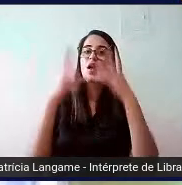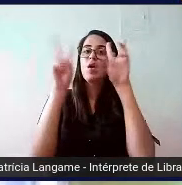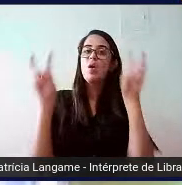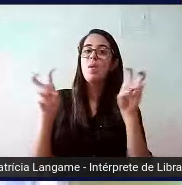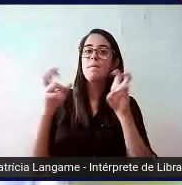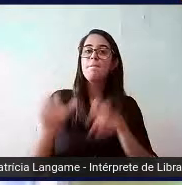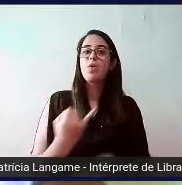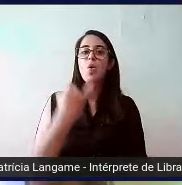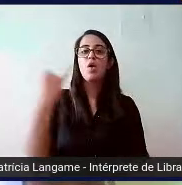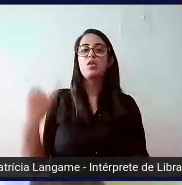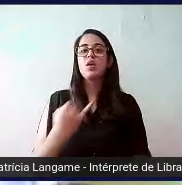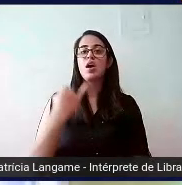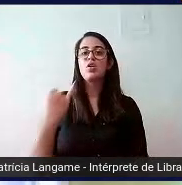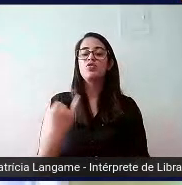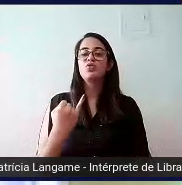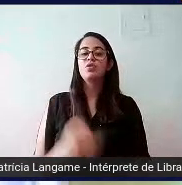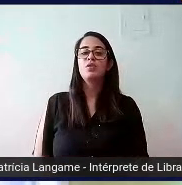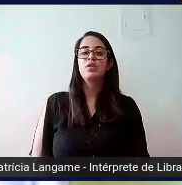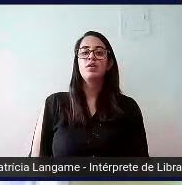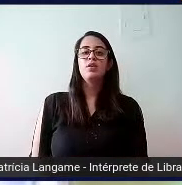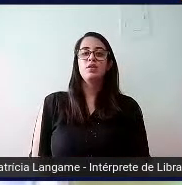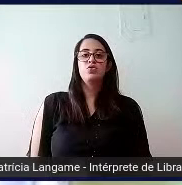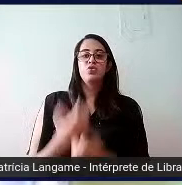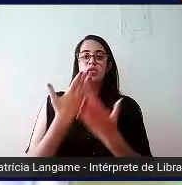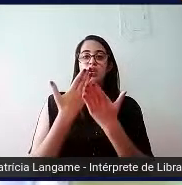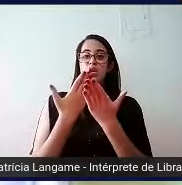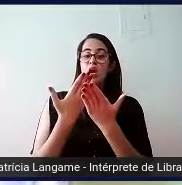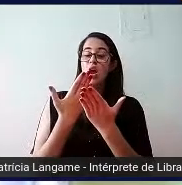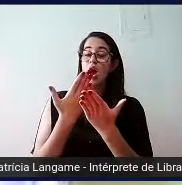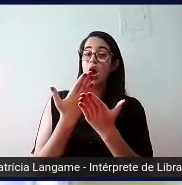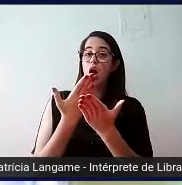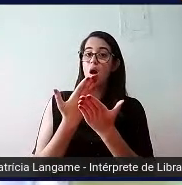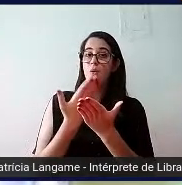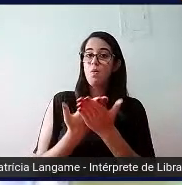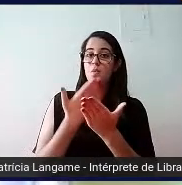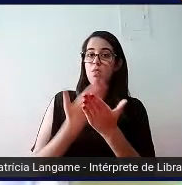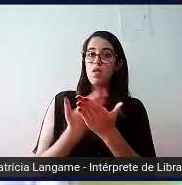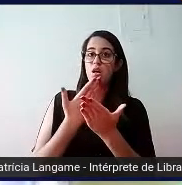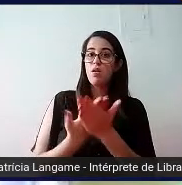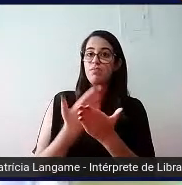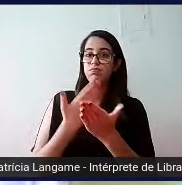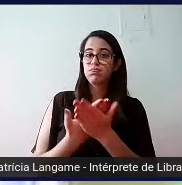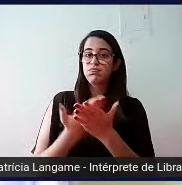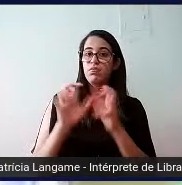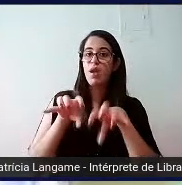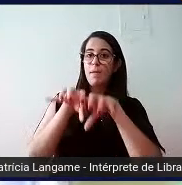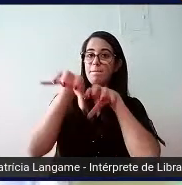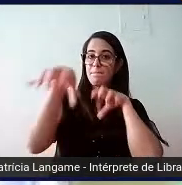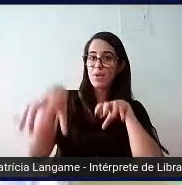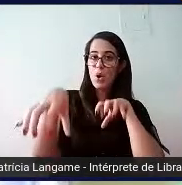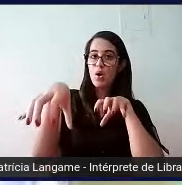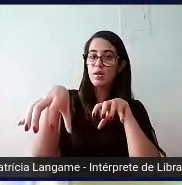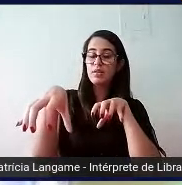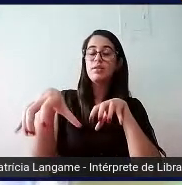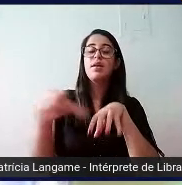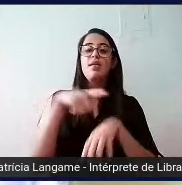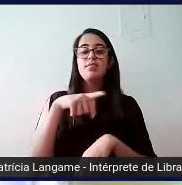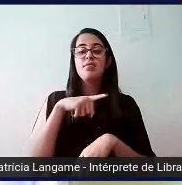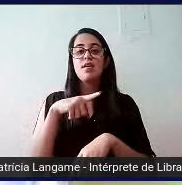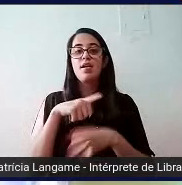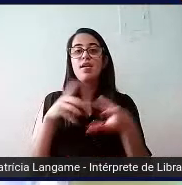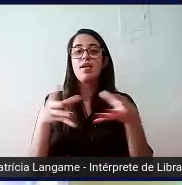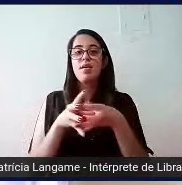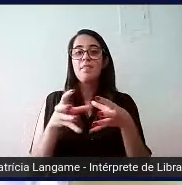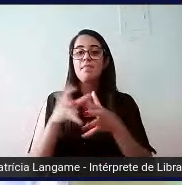importante, ainda mais em dias de aula remota. Se em alguma classe houver algum aluno com deficiência visual incluído, o material